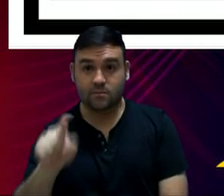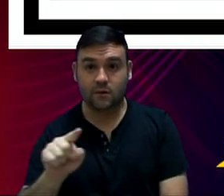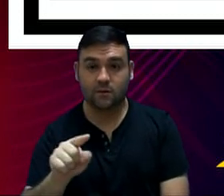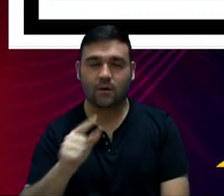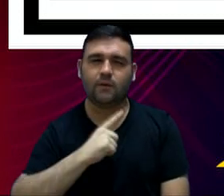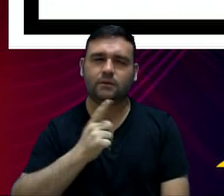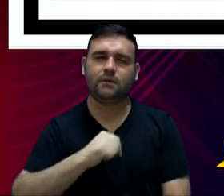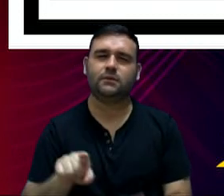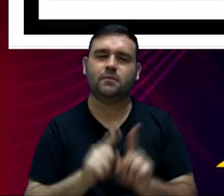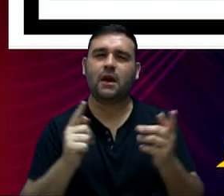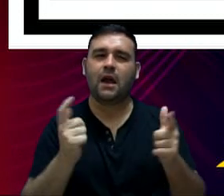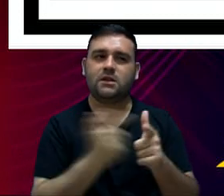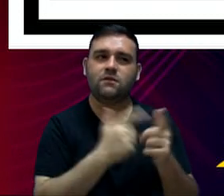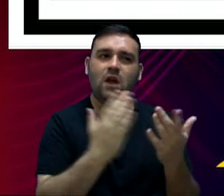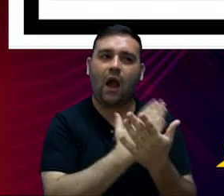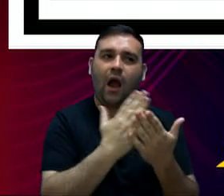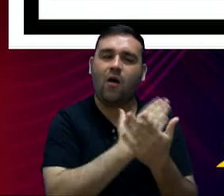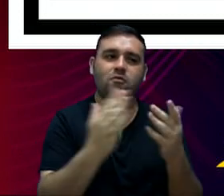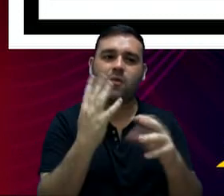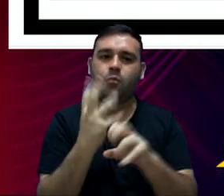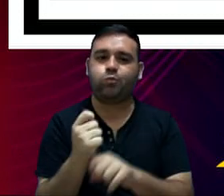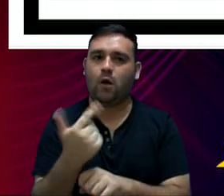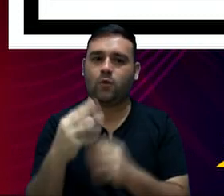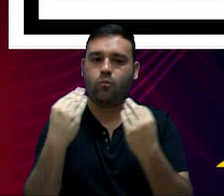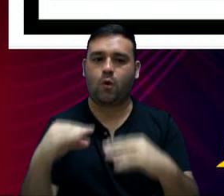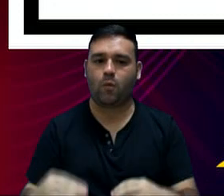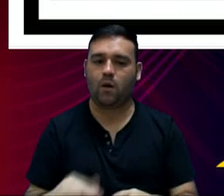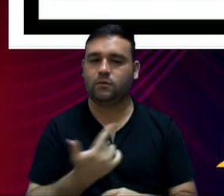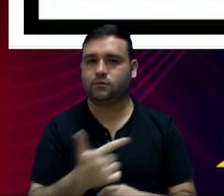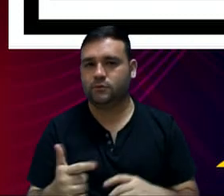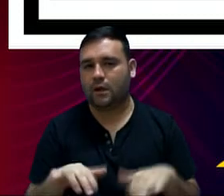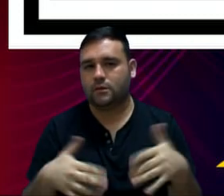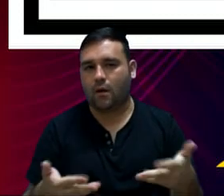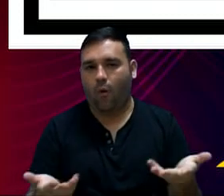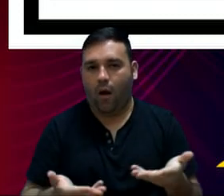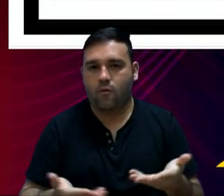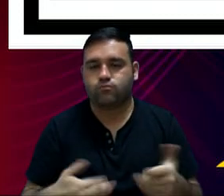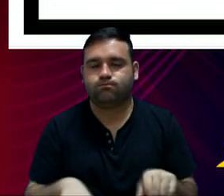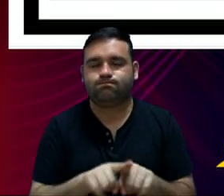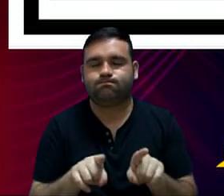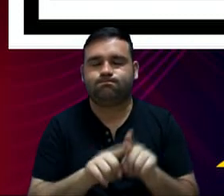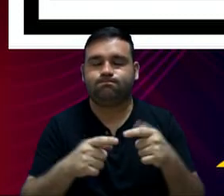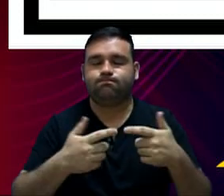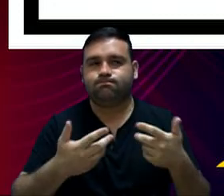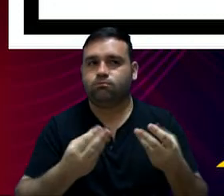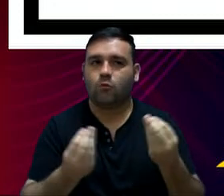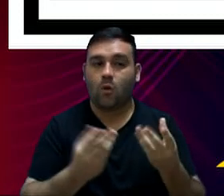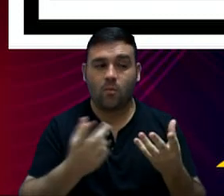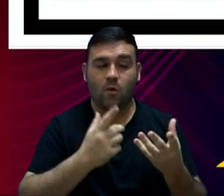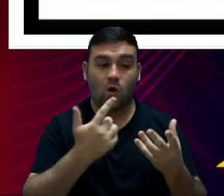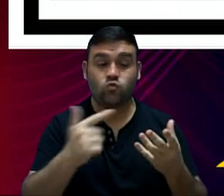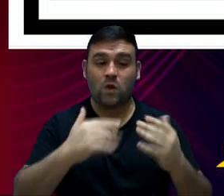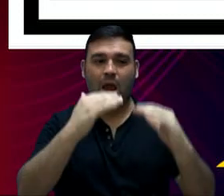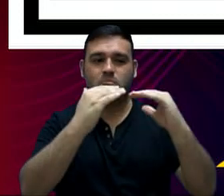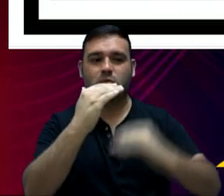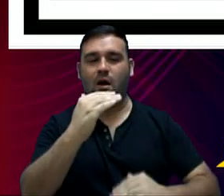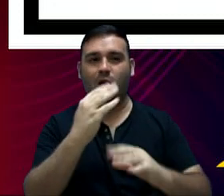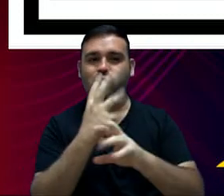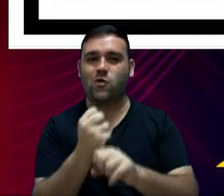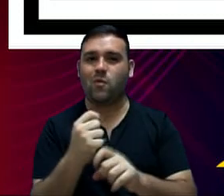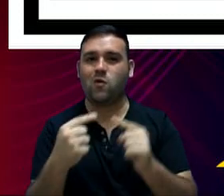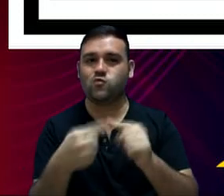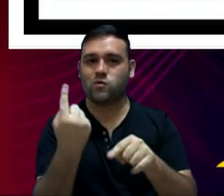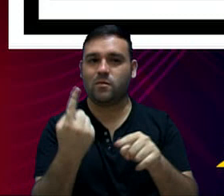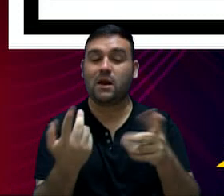Tem algumas despesas que não são computadas, portanto, elas saem desse cálculo.